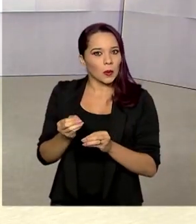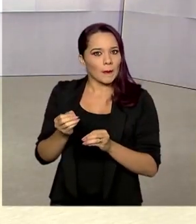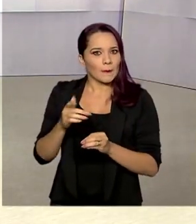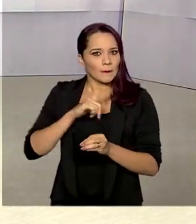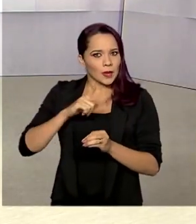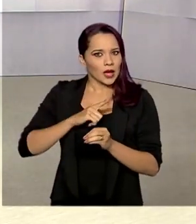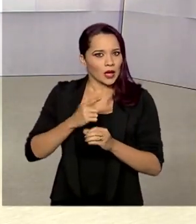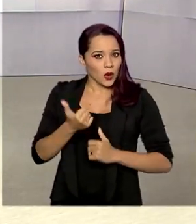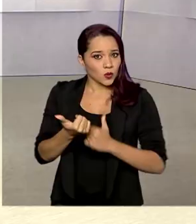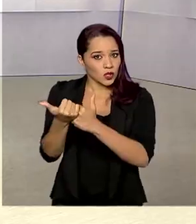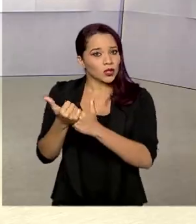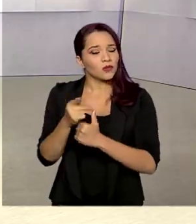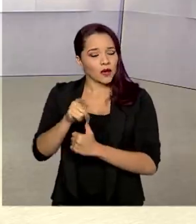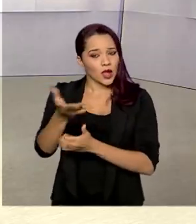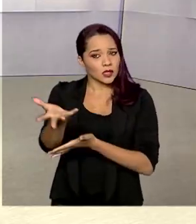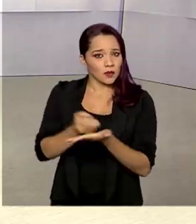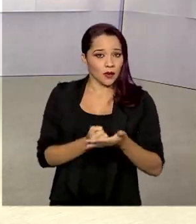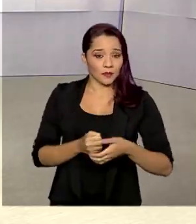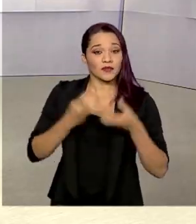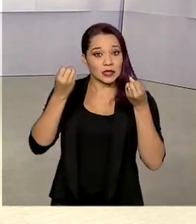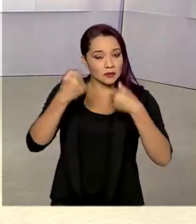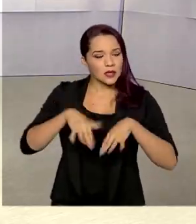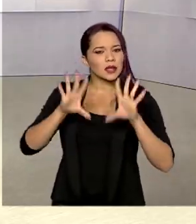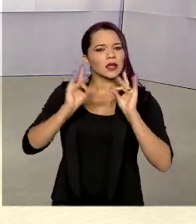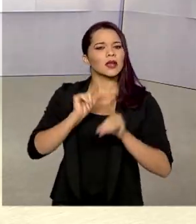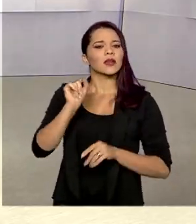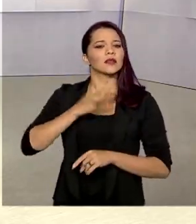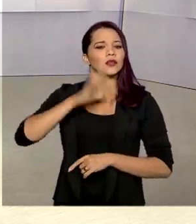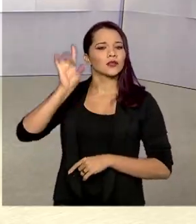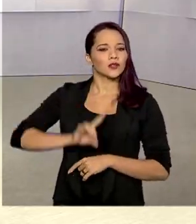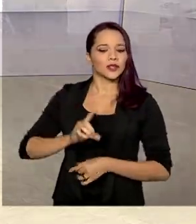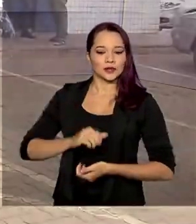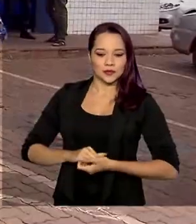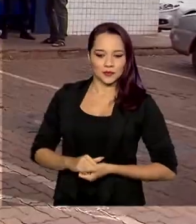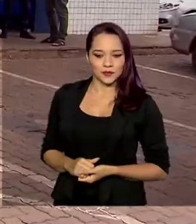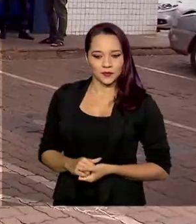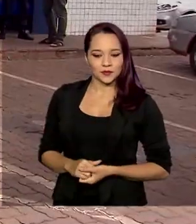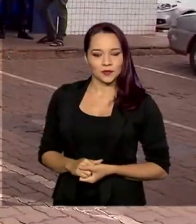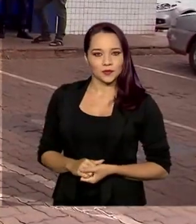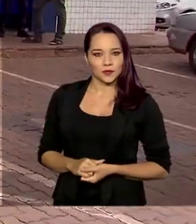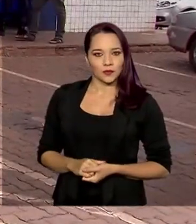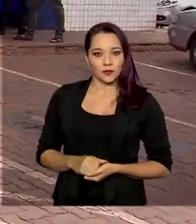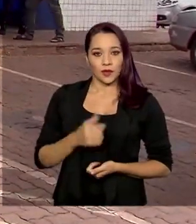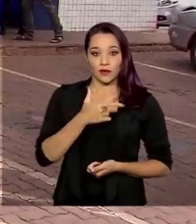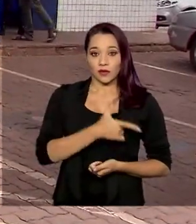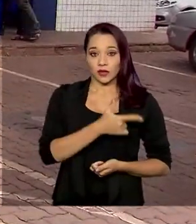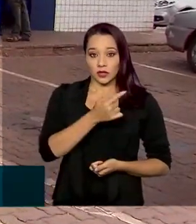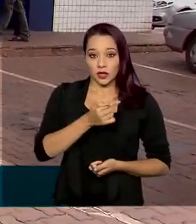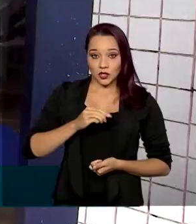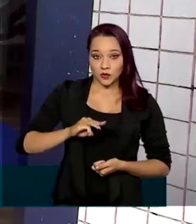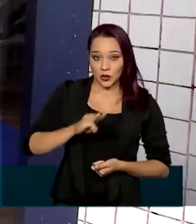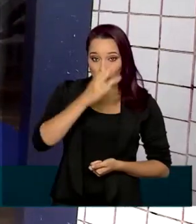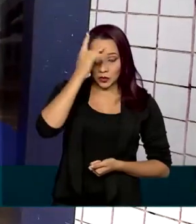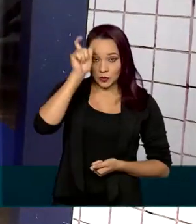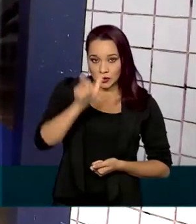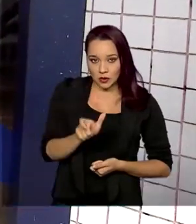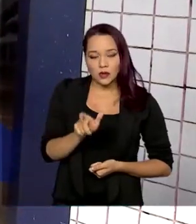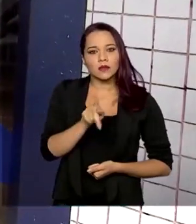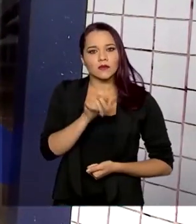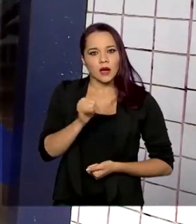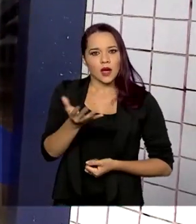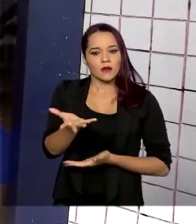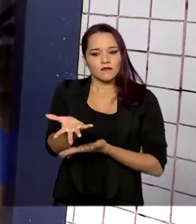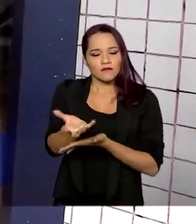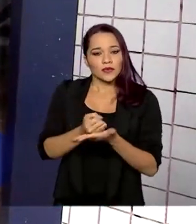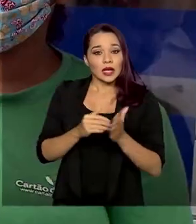vai receber essa extensão. A gente explica agora quem tem direito. 27 milhões de pessoas vão receber até